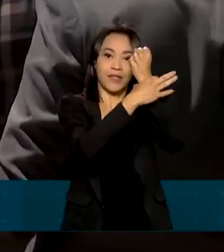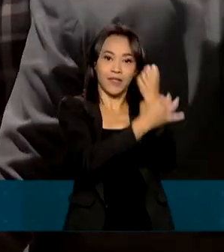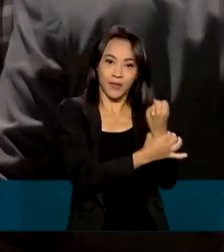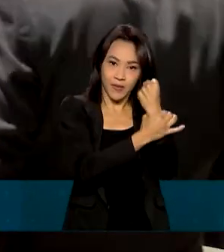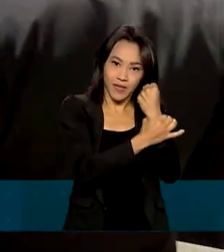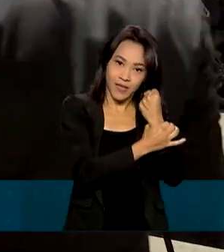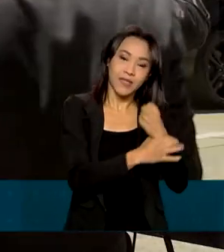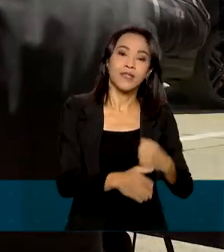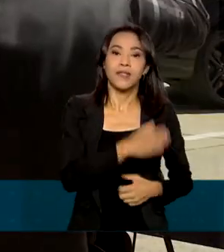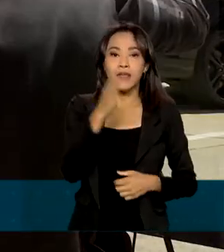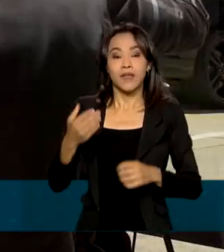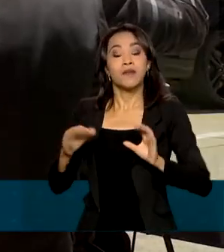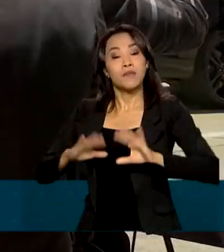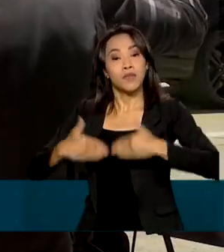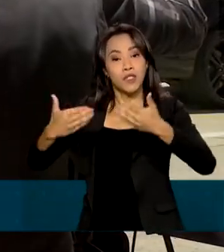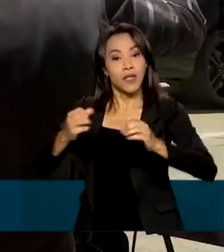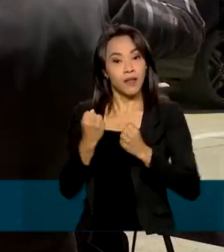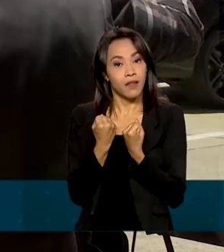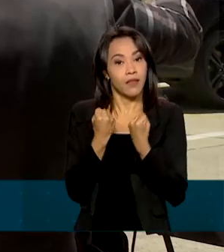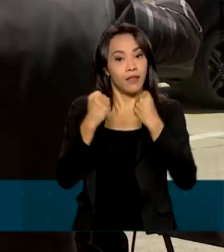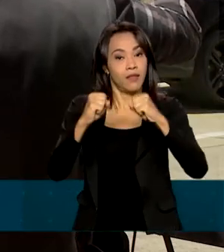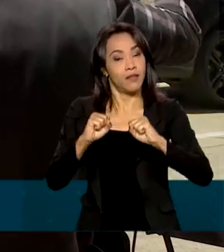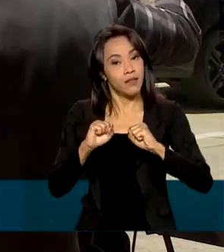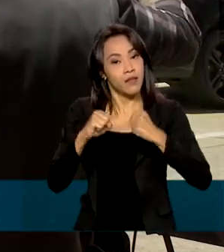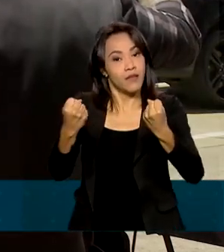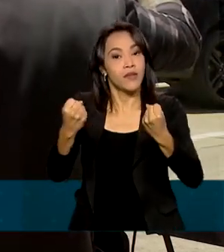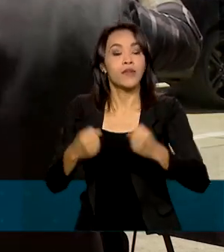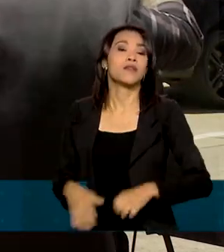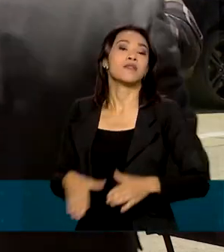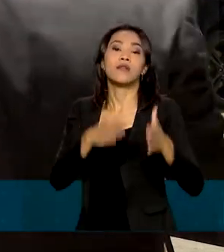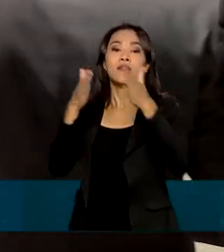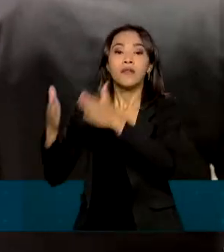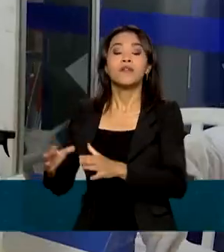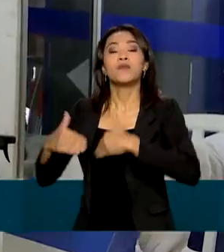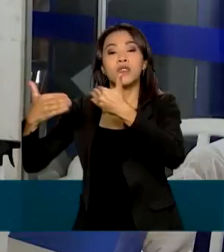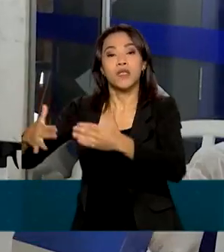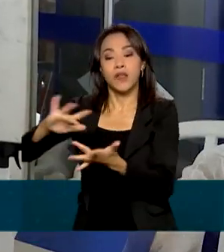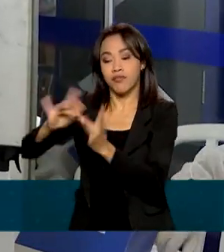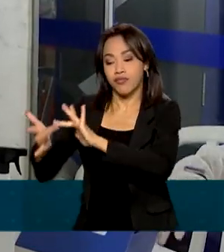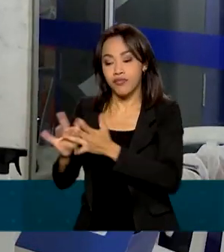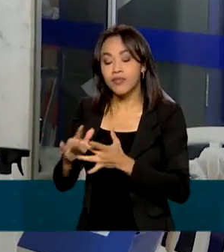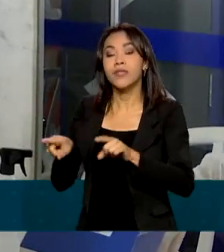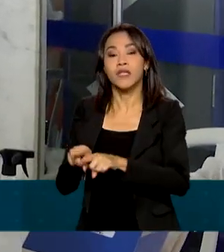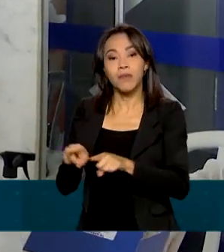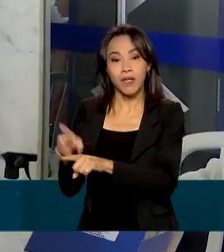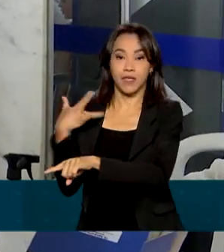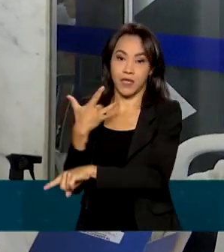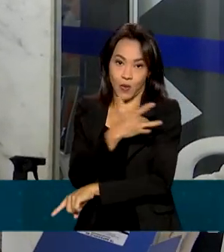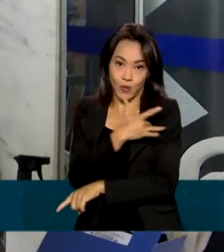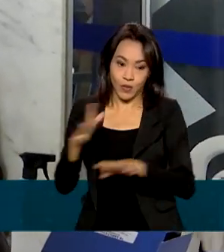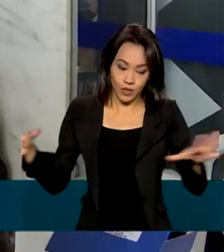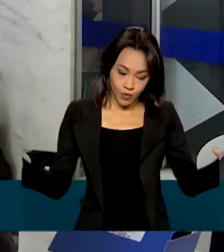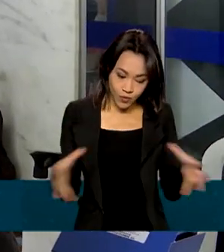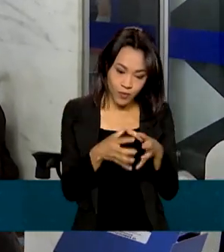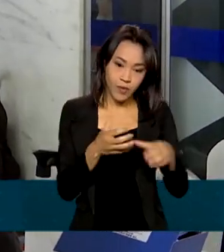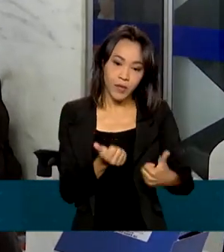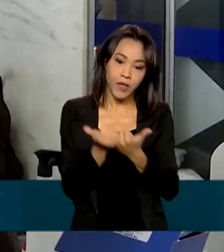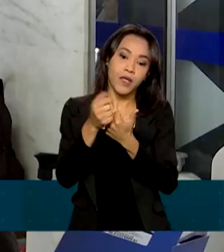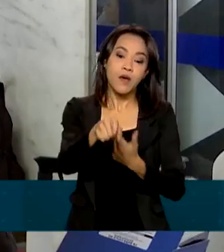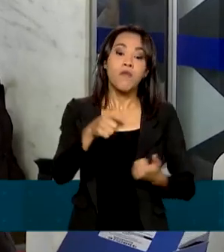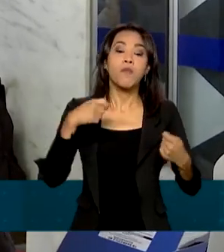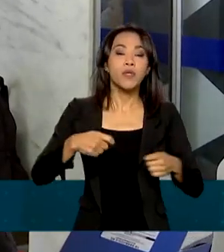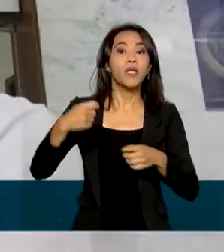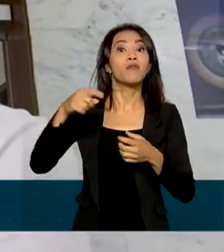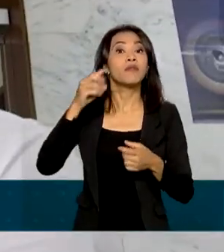Pública, da Defesa das Relações Exteriores e da Saúde. Na imigração, os passageiros puderam fazer testes de